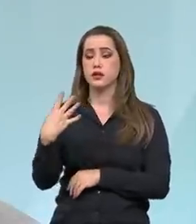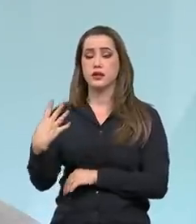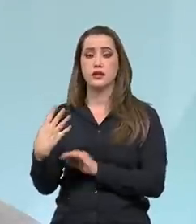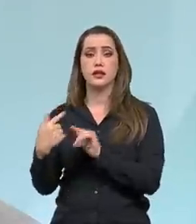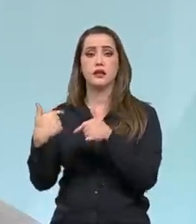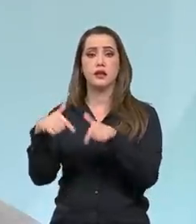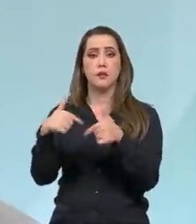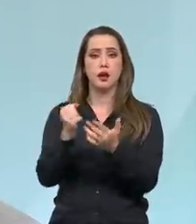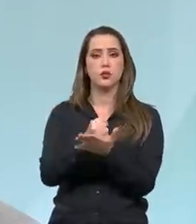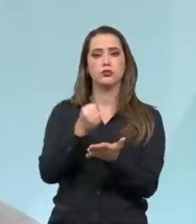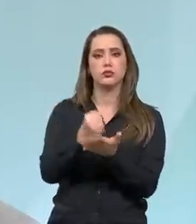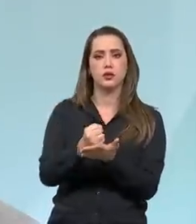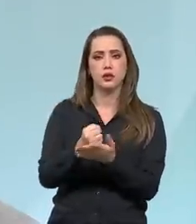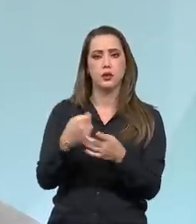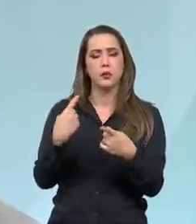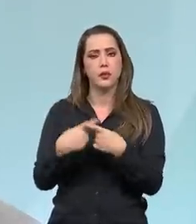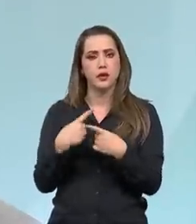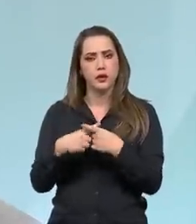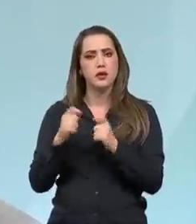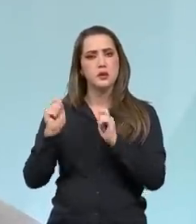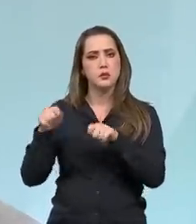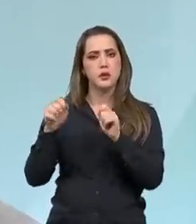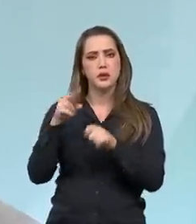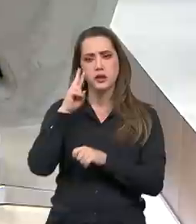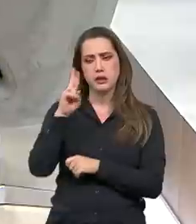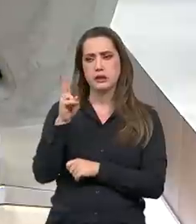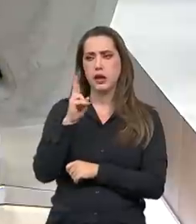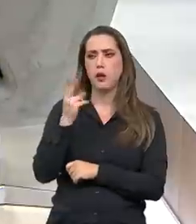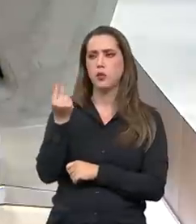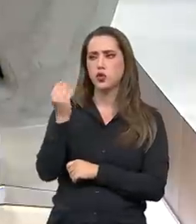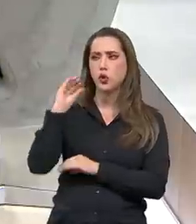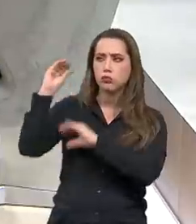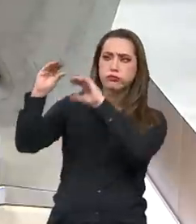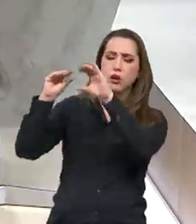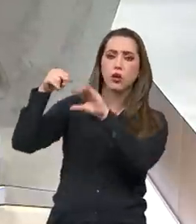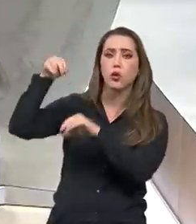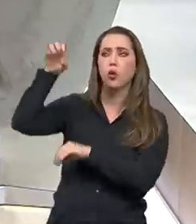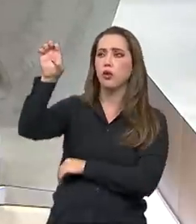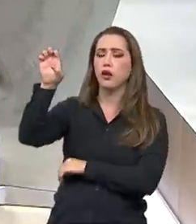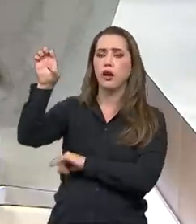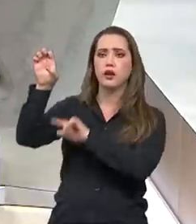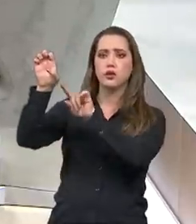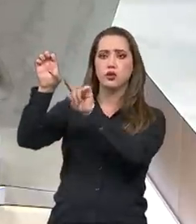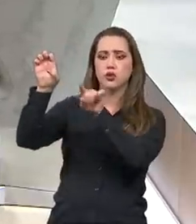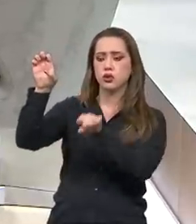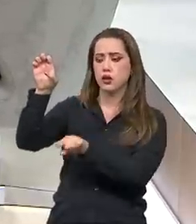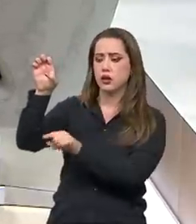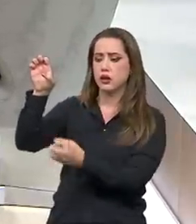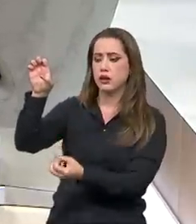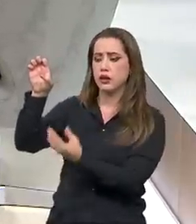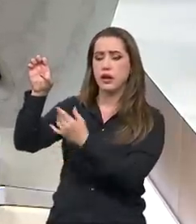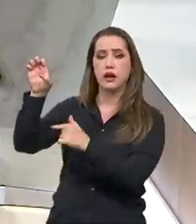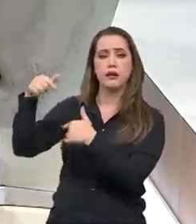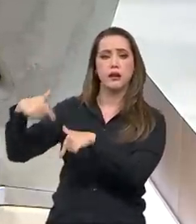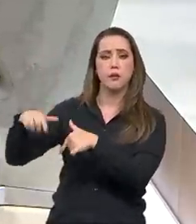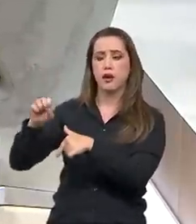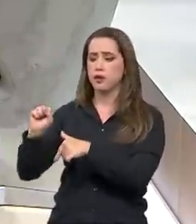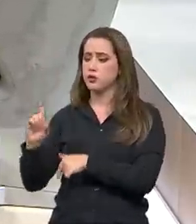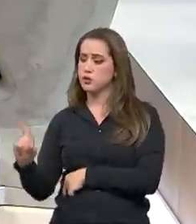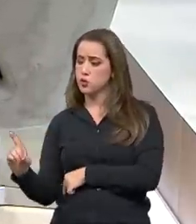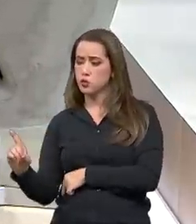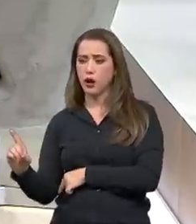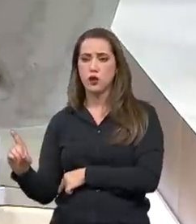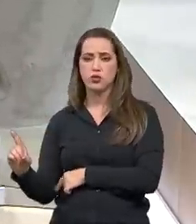aumentar o Auxílio Brasil na região Nordeste, por exemplo, e gerar um emprego na região Sudeste. Isso não contribuiria para